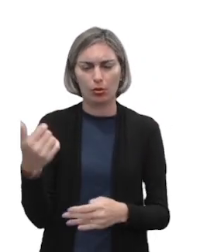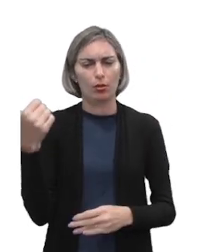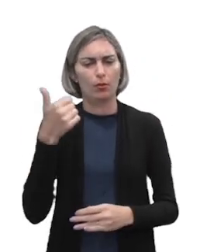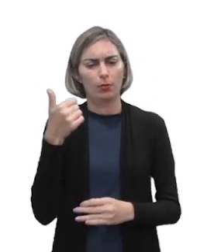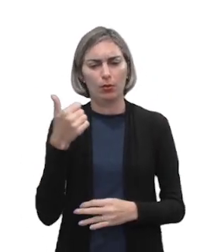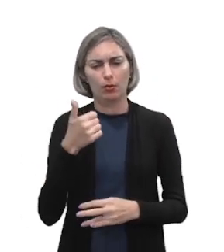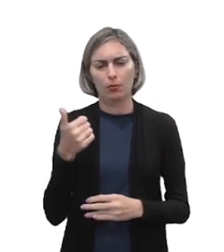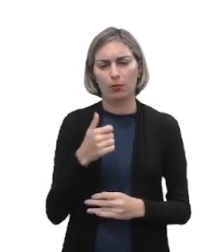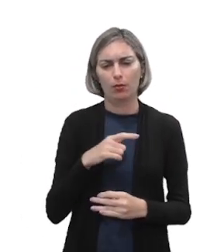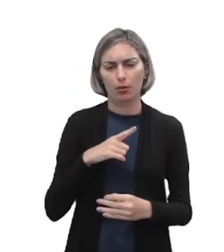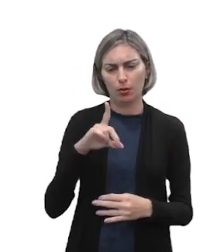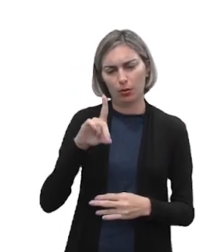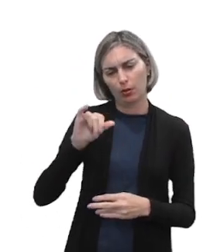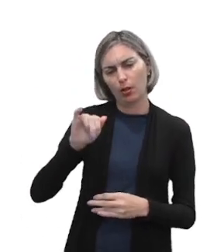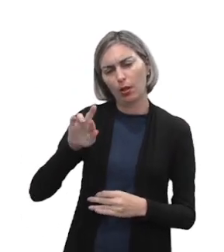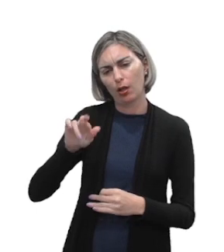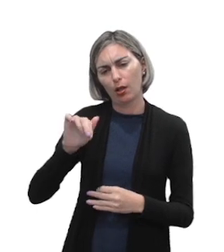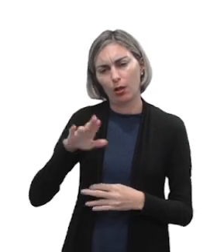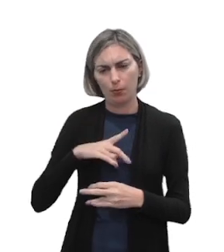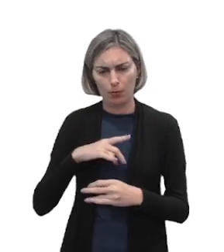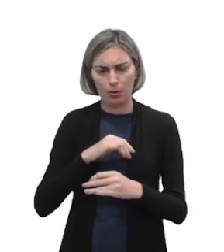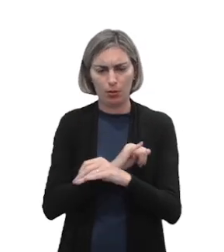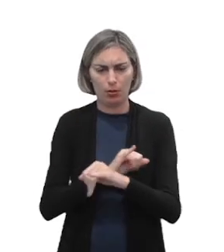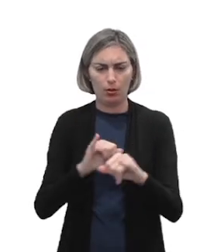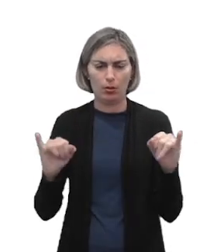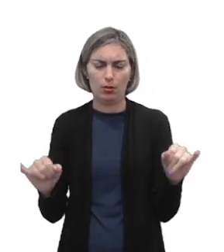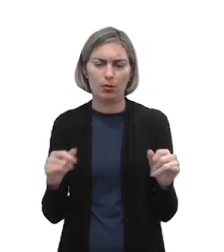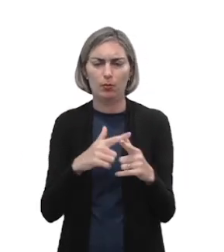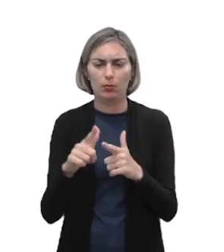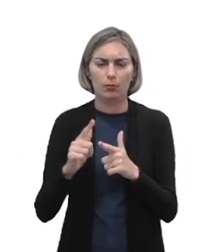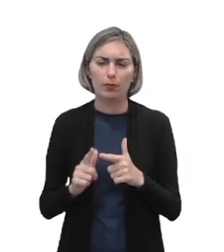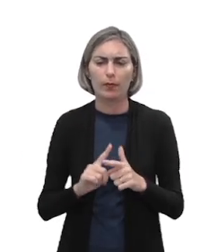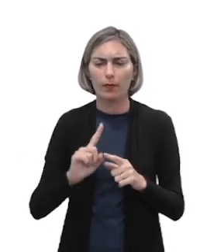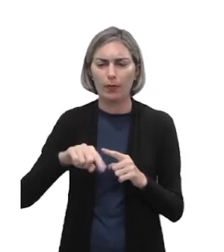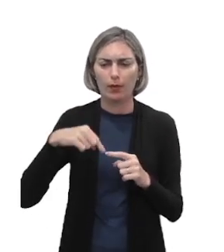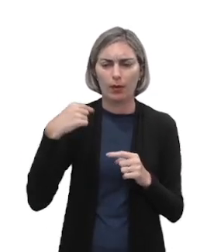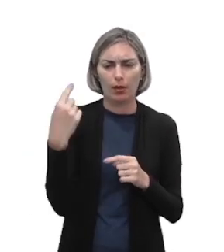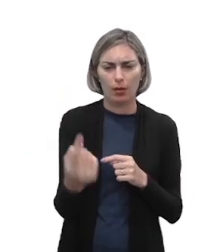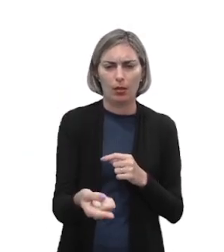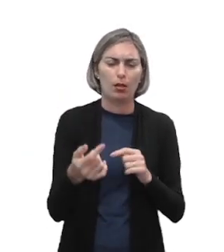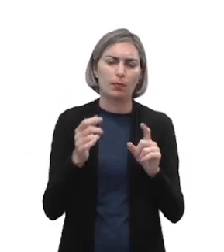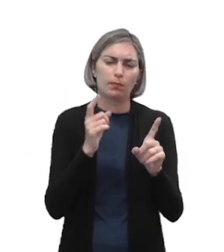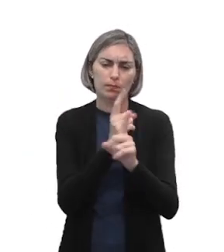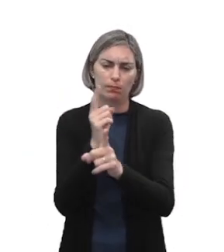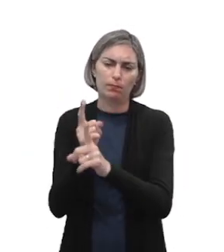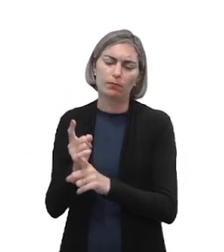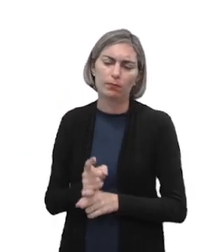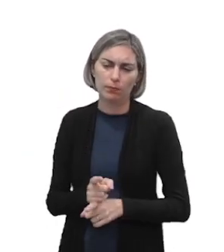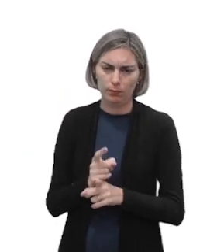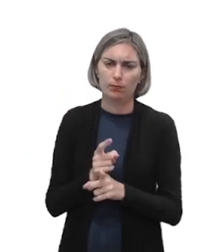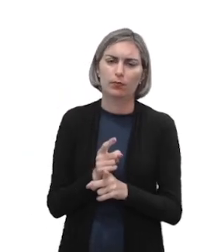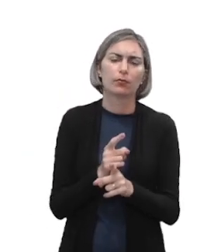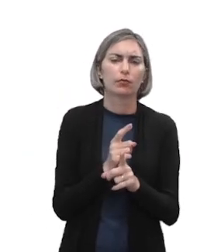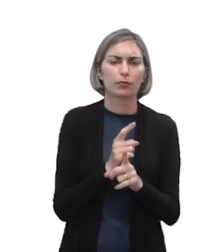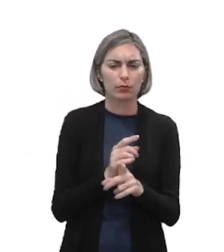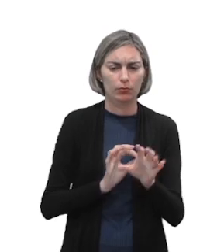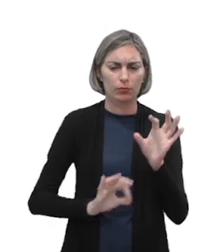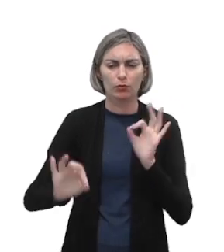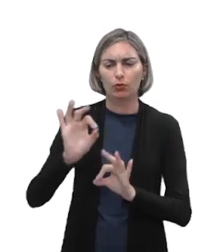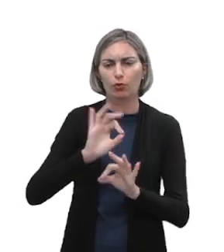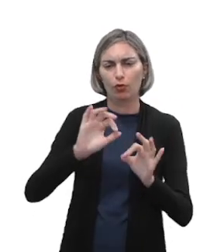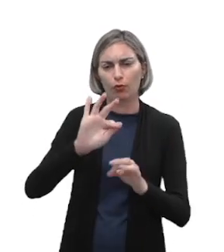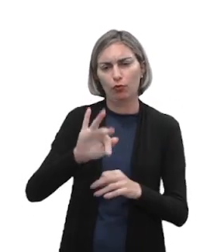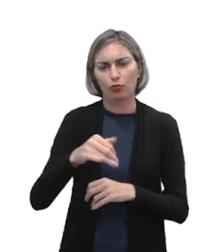passo desse diagrama era a enunciação do problema, depois vinha a identificação dos aspectos e das